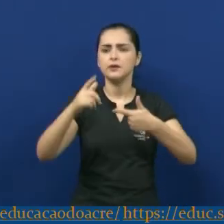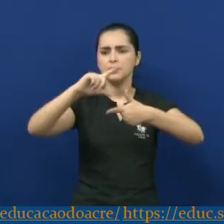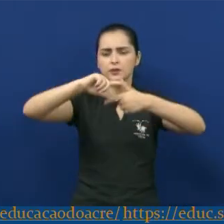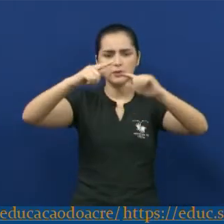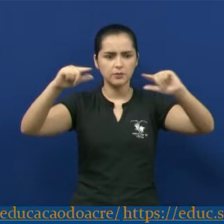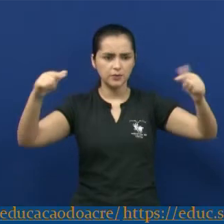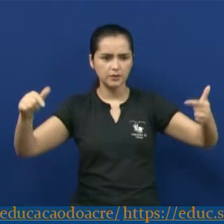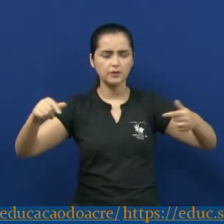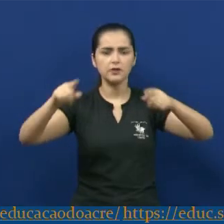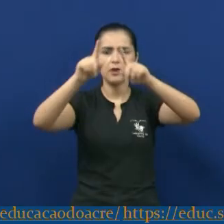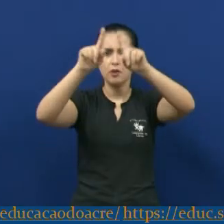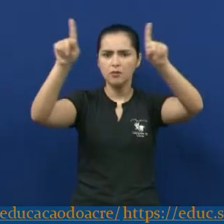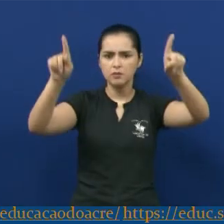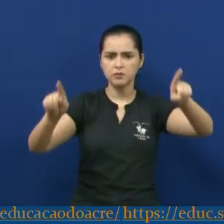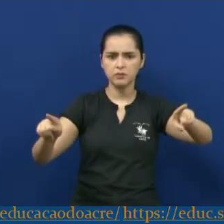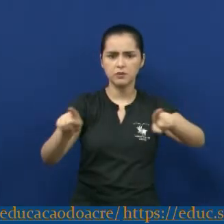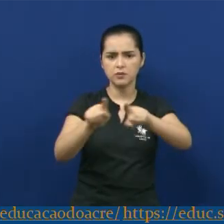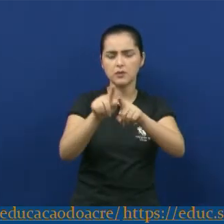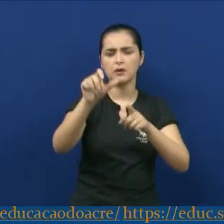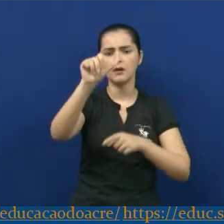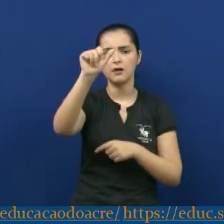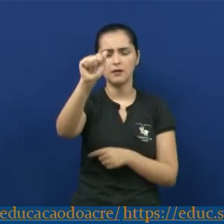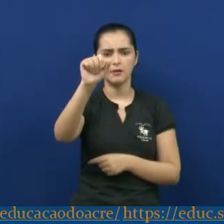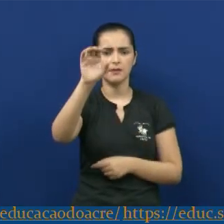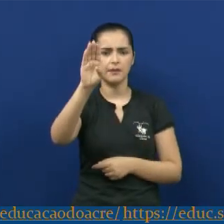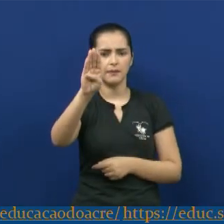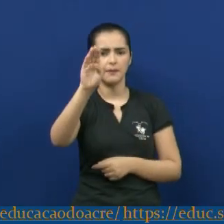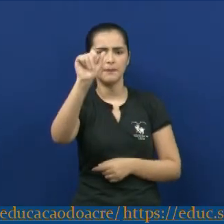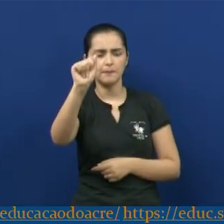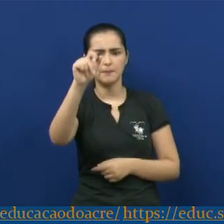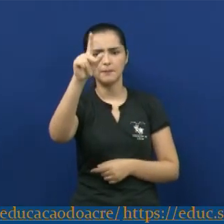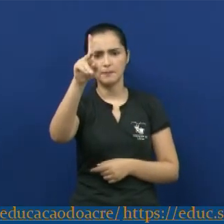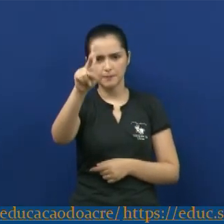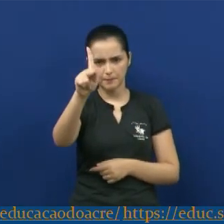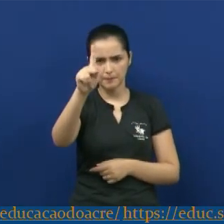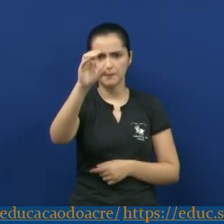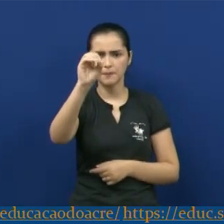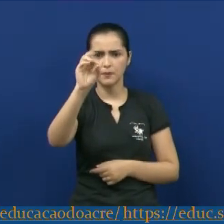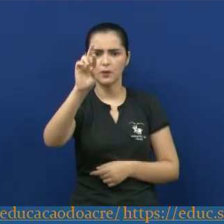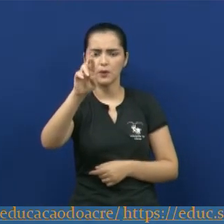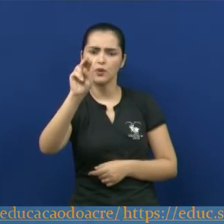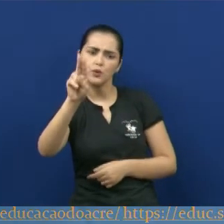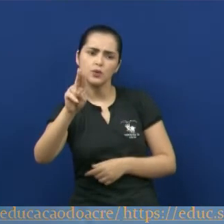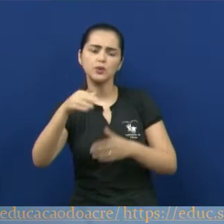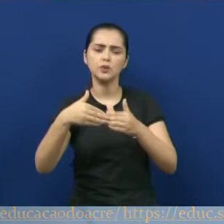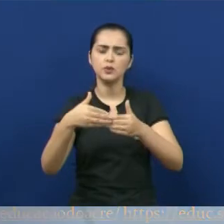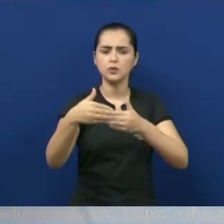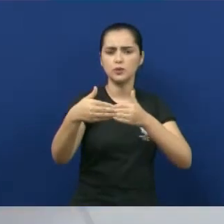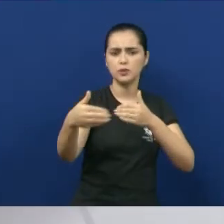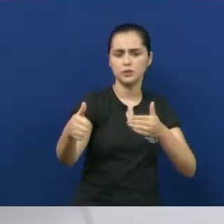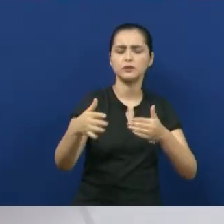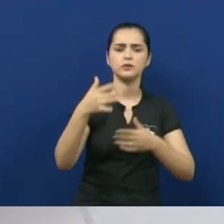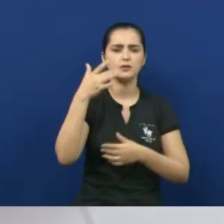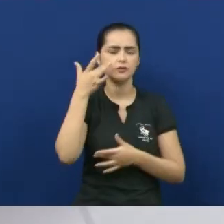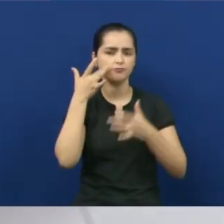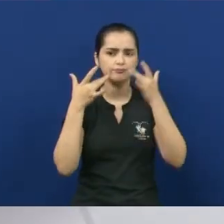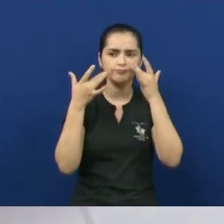quadro Abaporu, de 1928, inaugurou o movimento antropofágico nas artes plárticas.